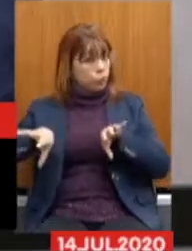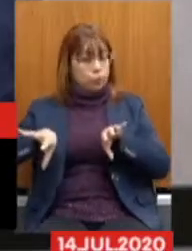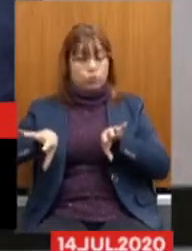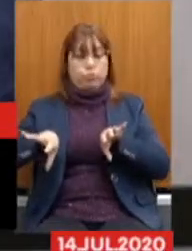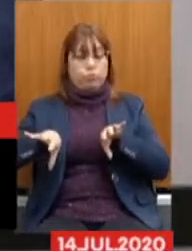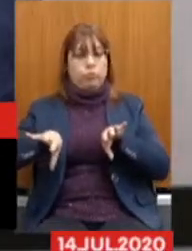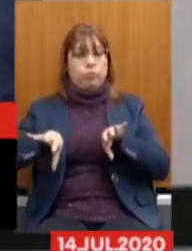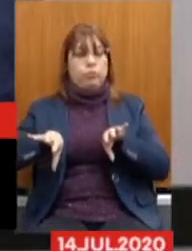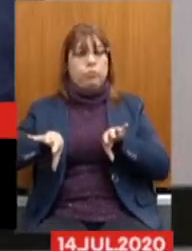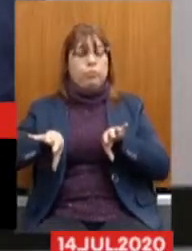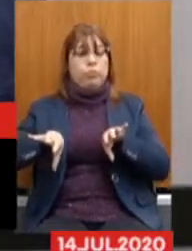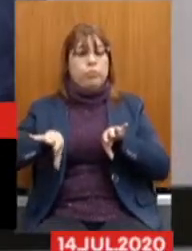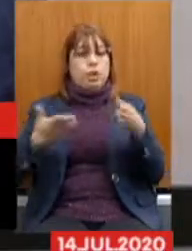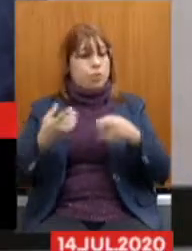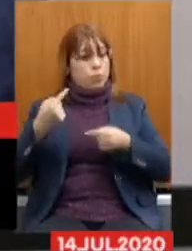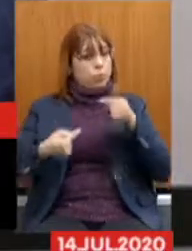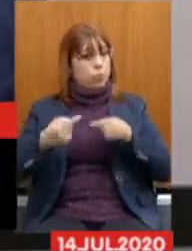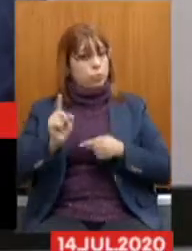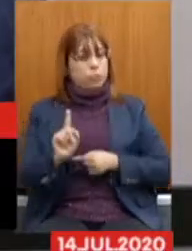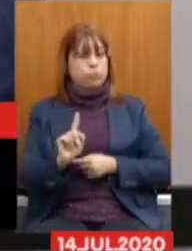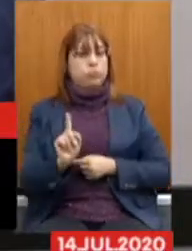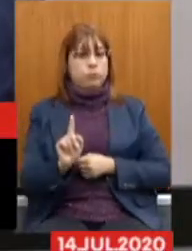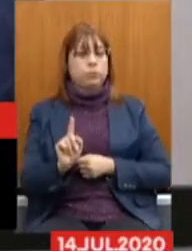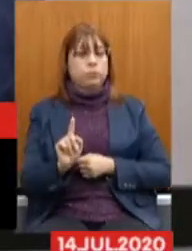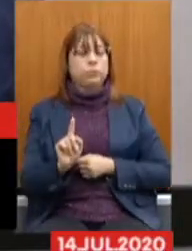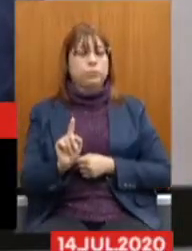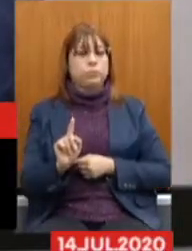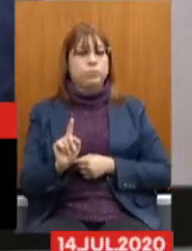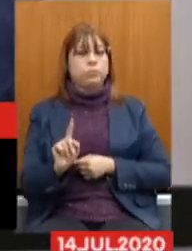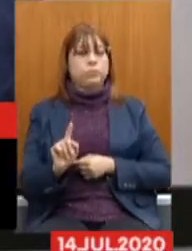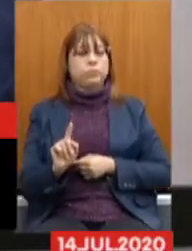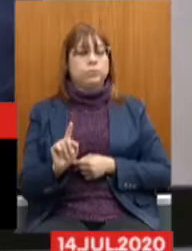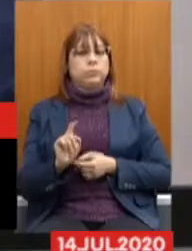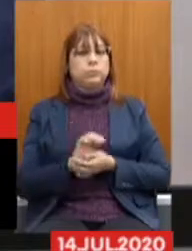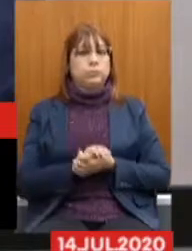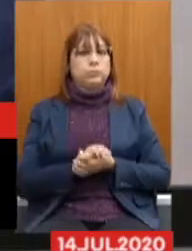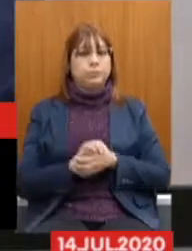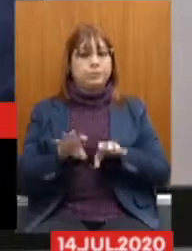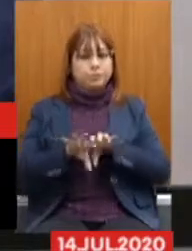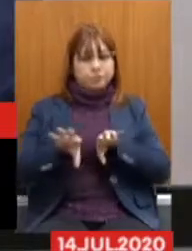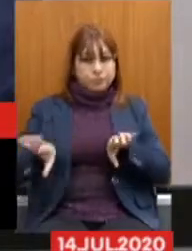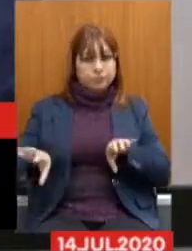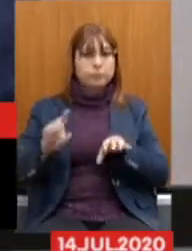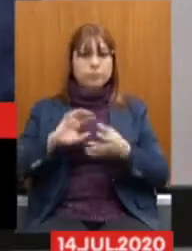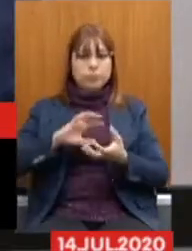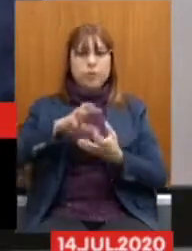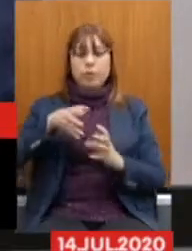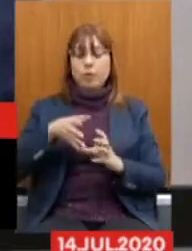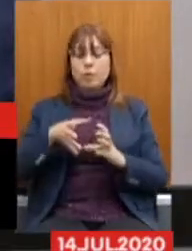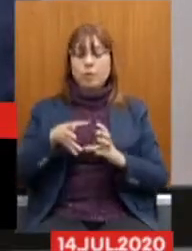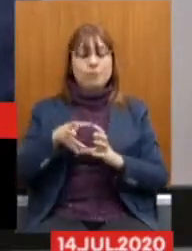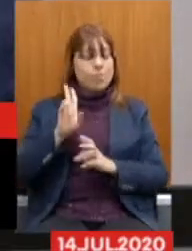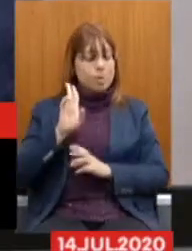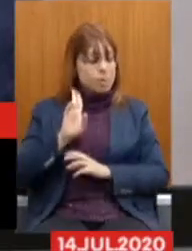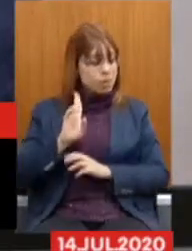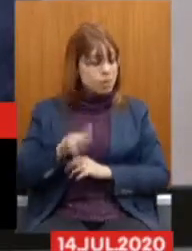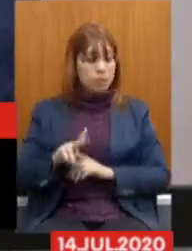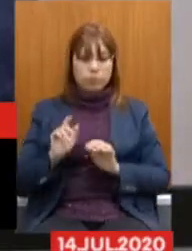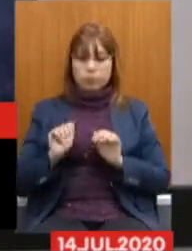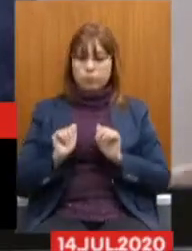reforma. Não estarão